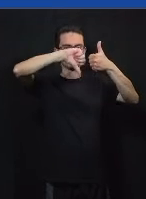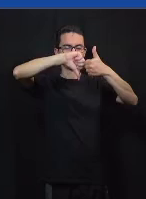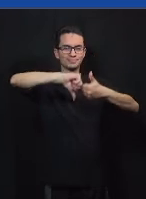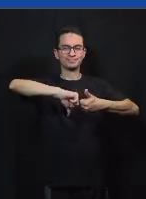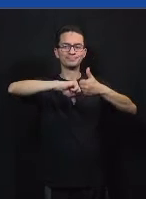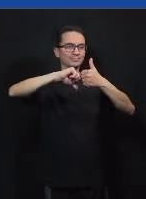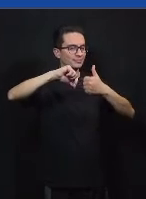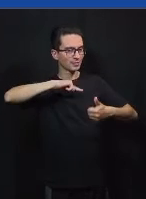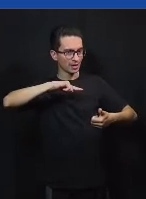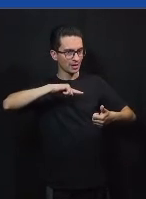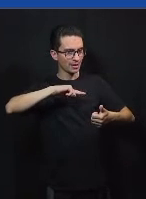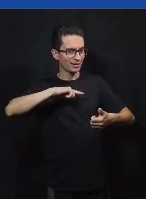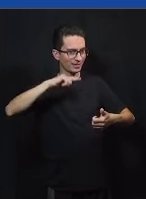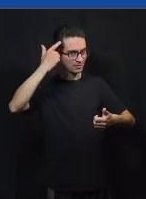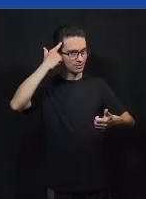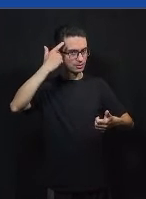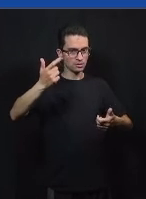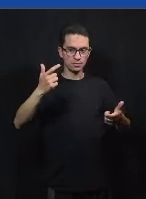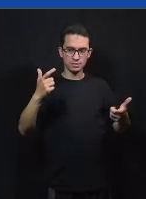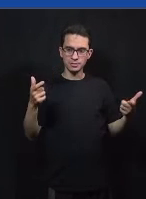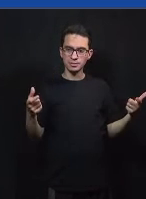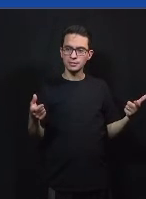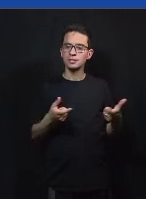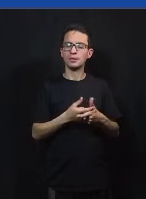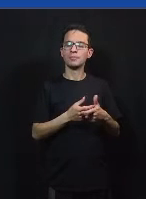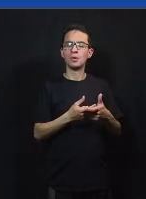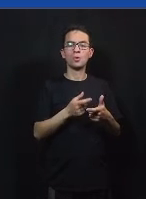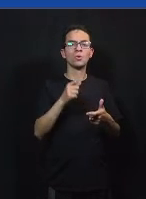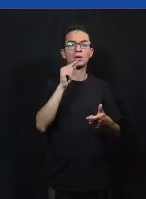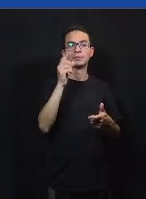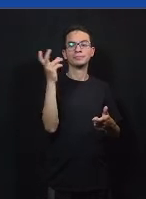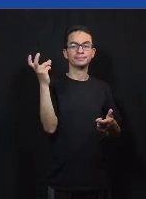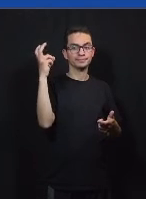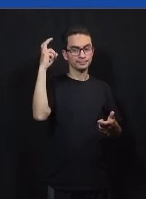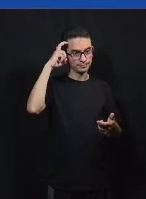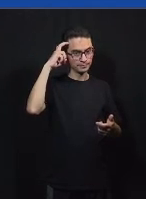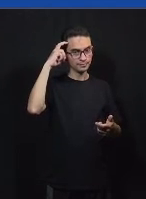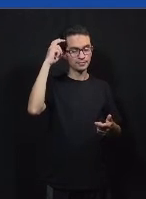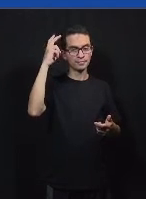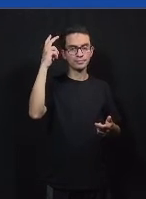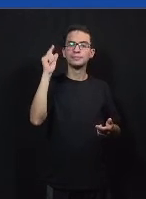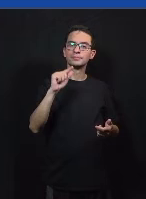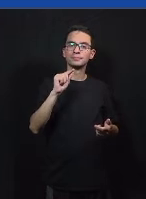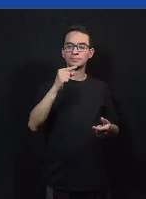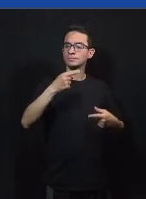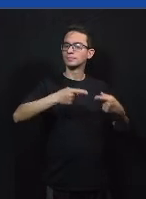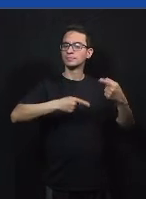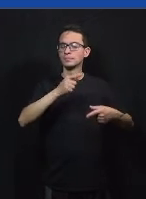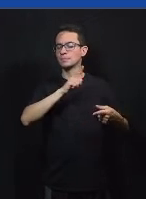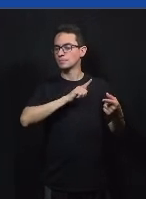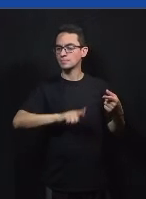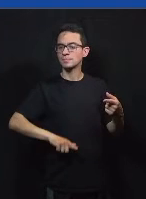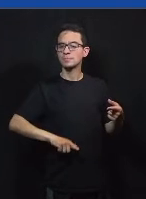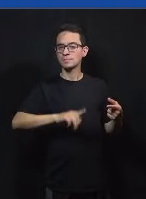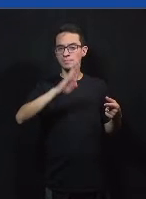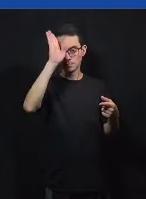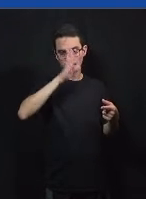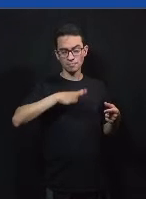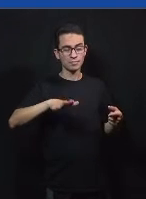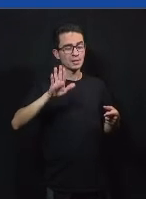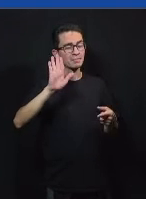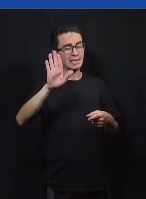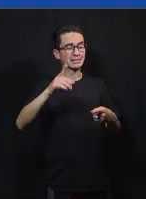participação política das pessoas a cultura política do Brasil tem sido muito baixa ao passo que tem se aumentado da violência política